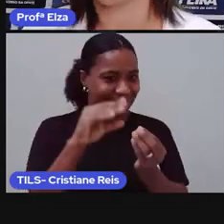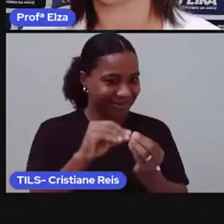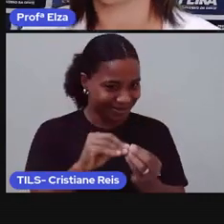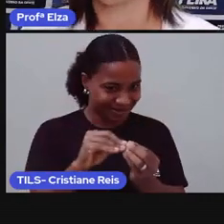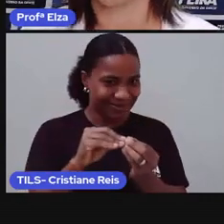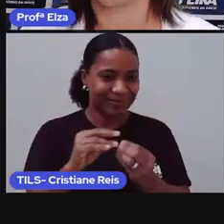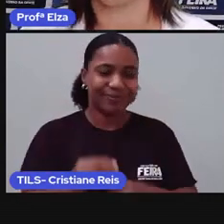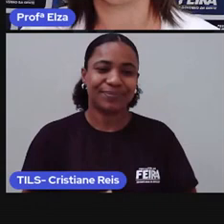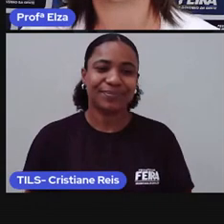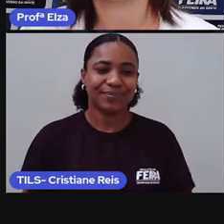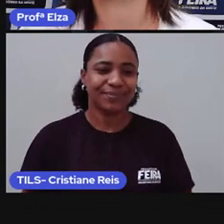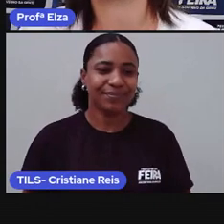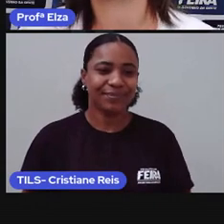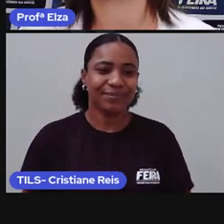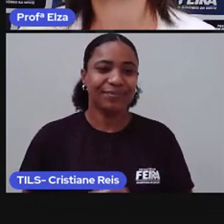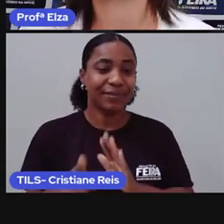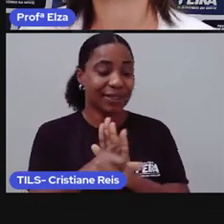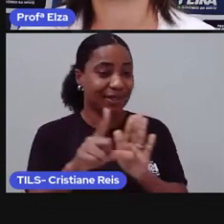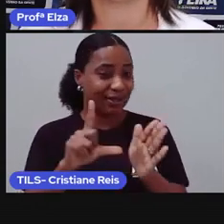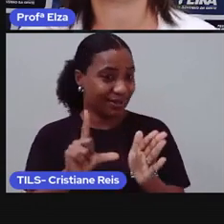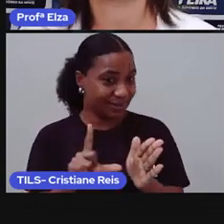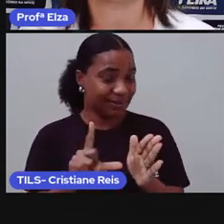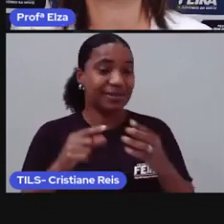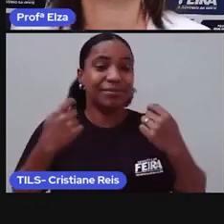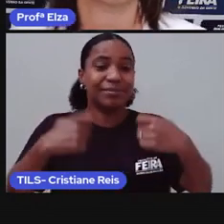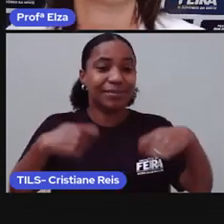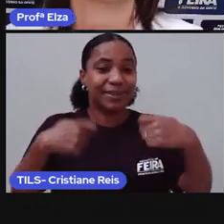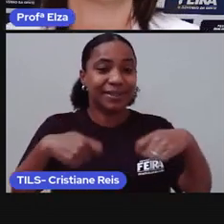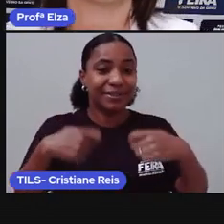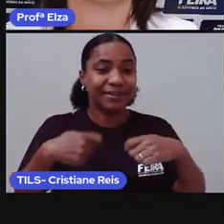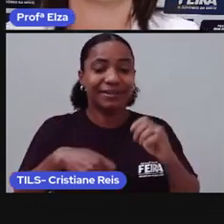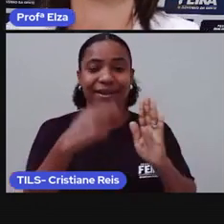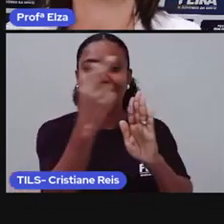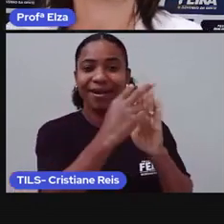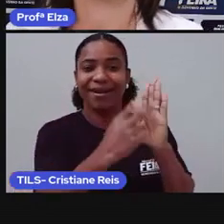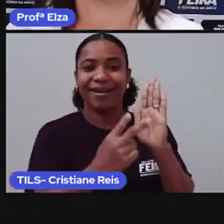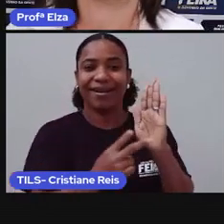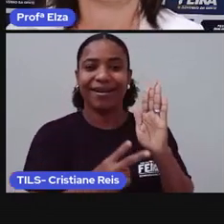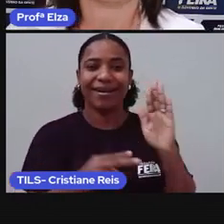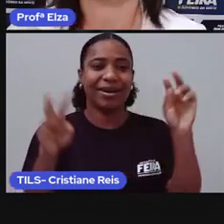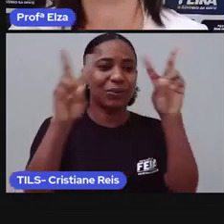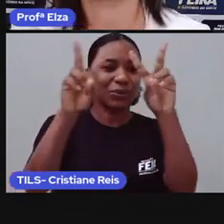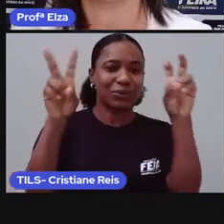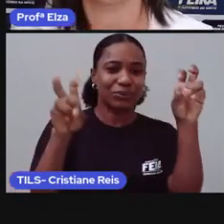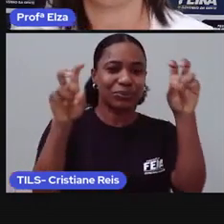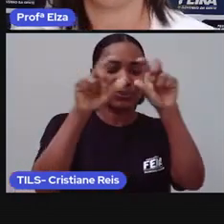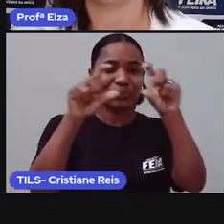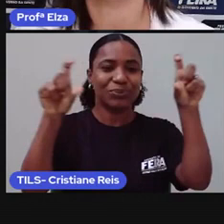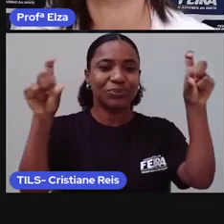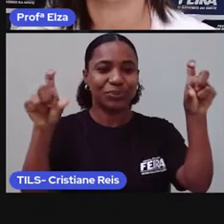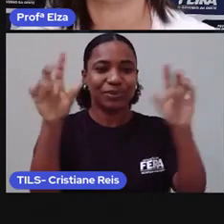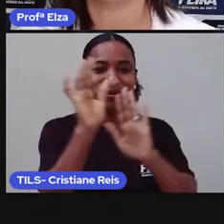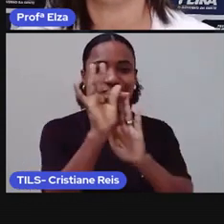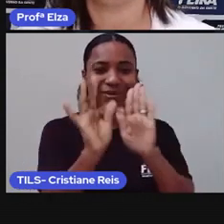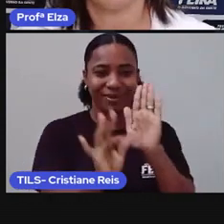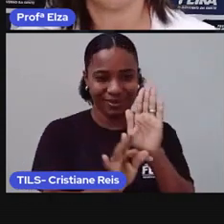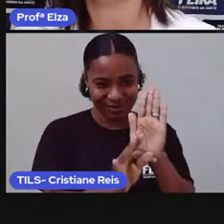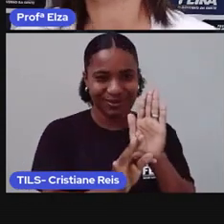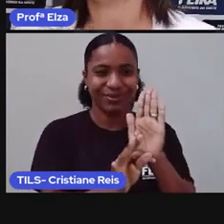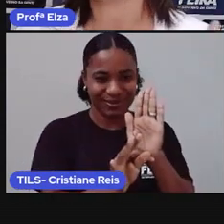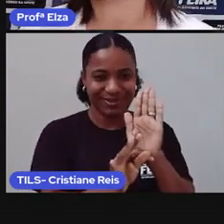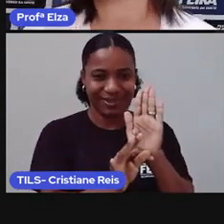coisa, você primeiro precisa ler o título do texto. Relacione esse título